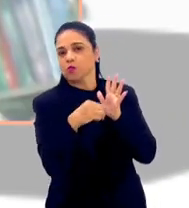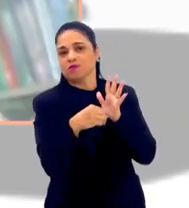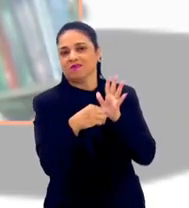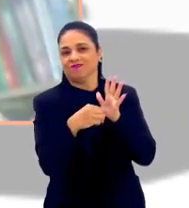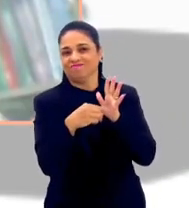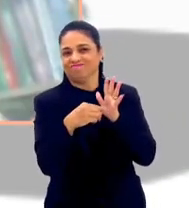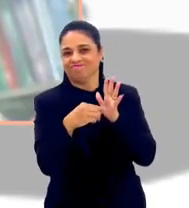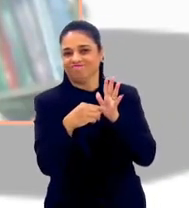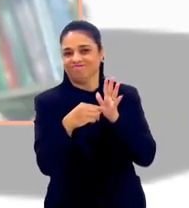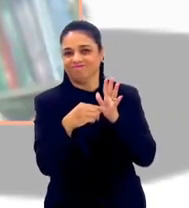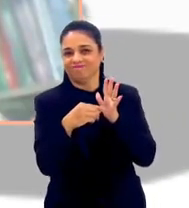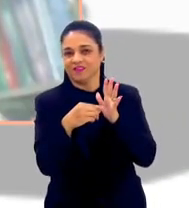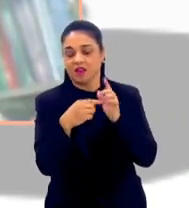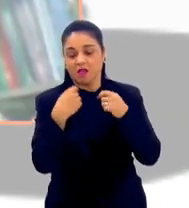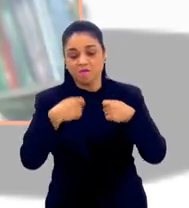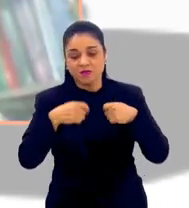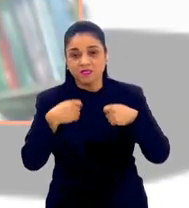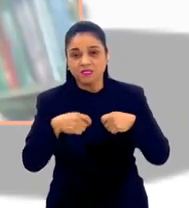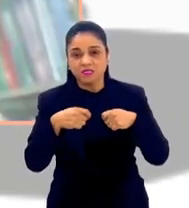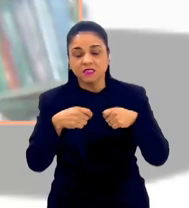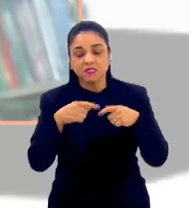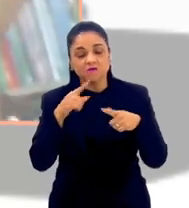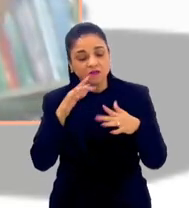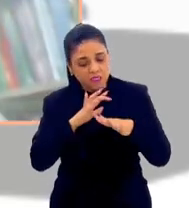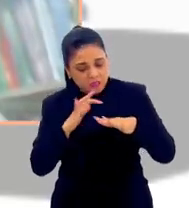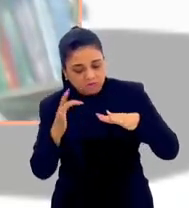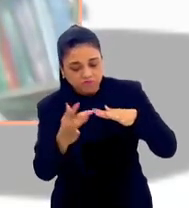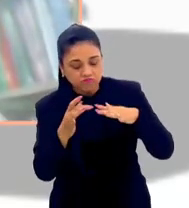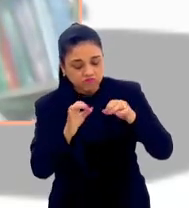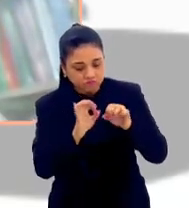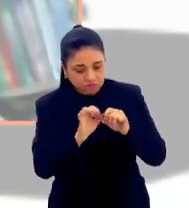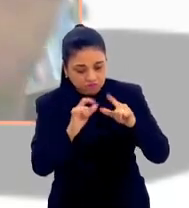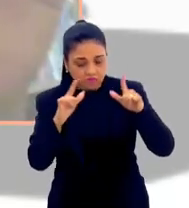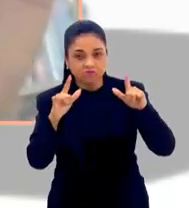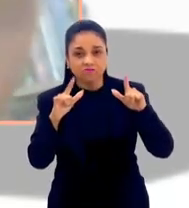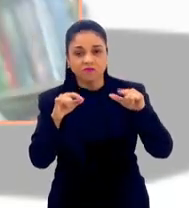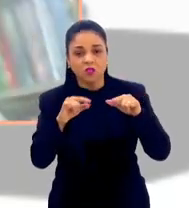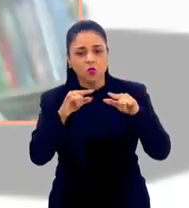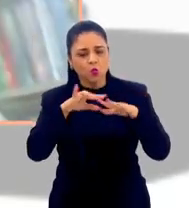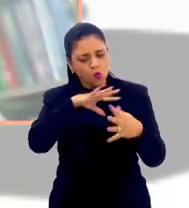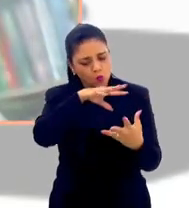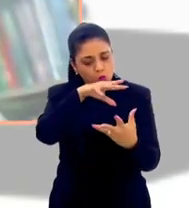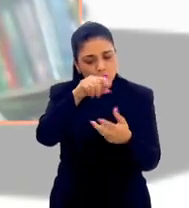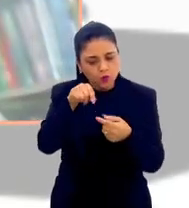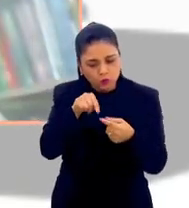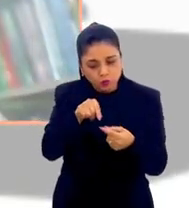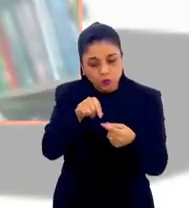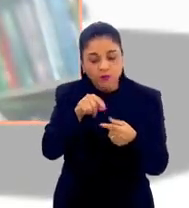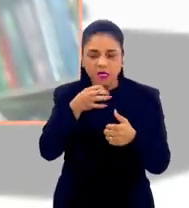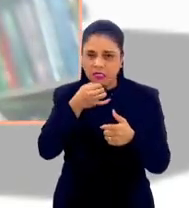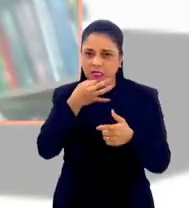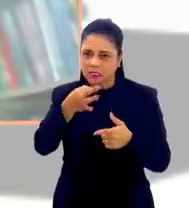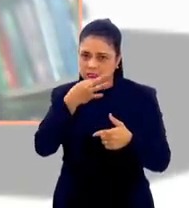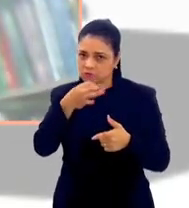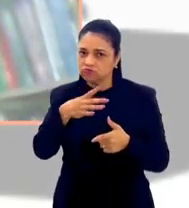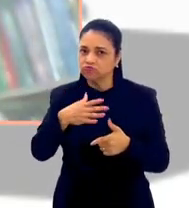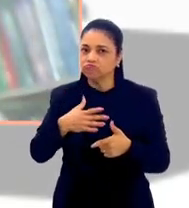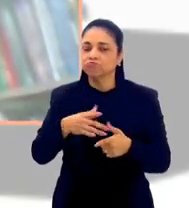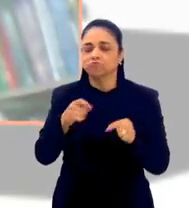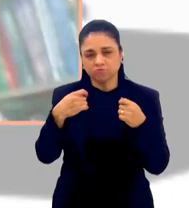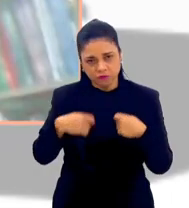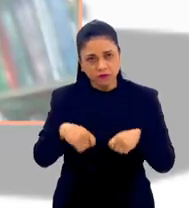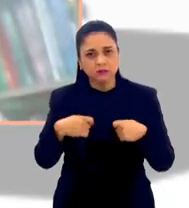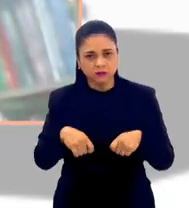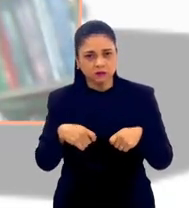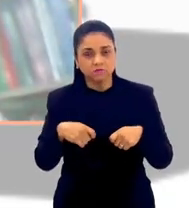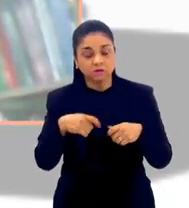A rede social tem que ser uma janela, onde você abra, onde você veja o mundo, mas você tenha críticas e é onde você